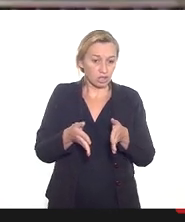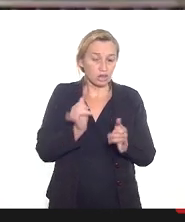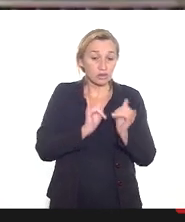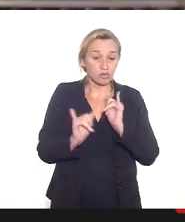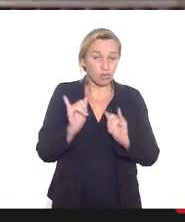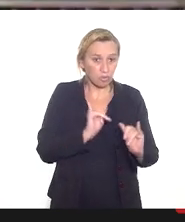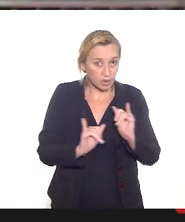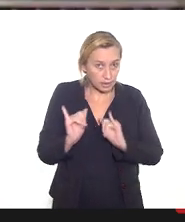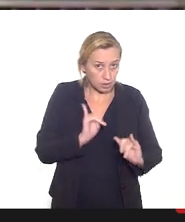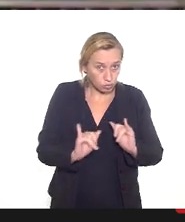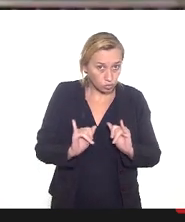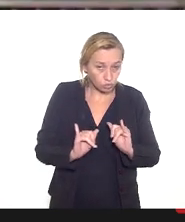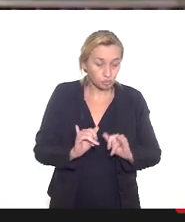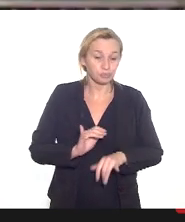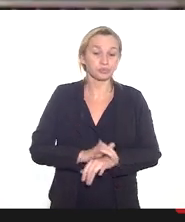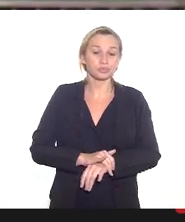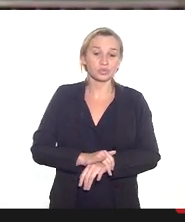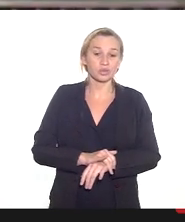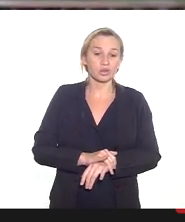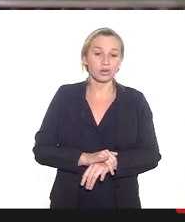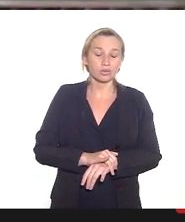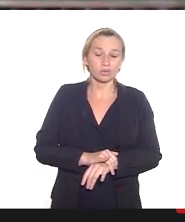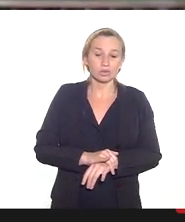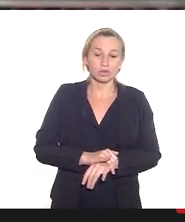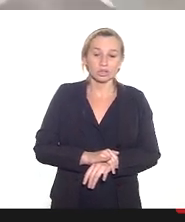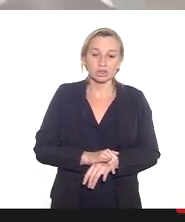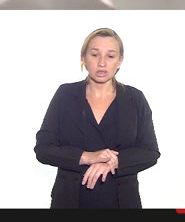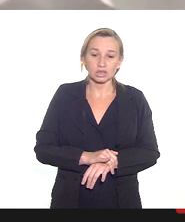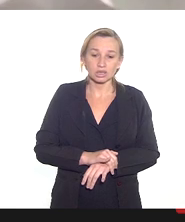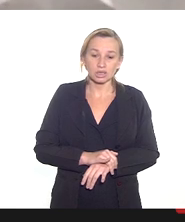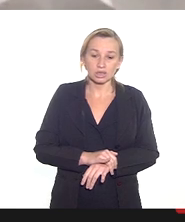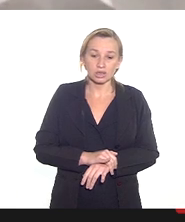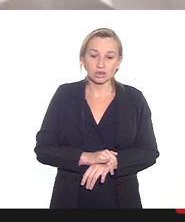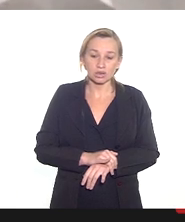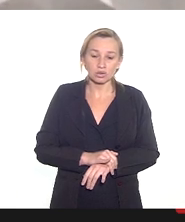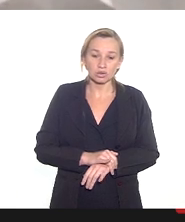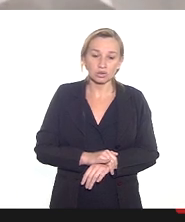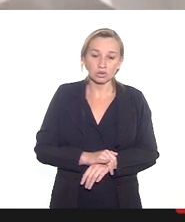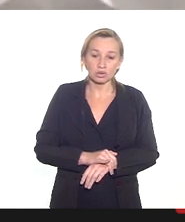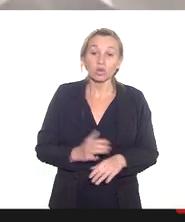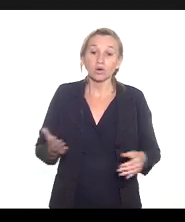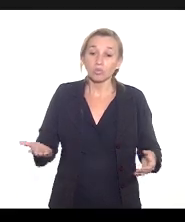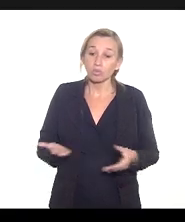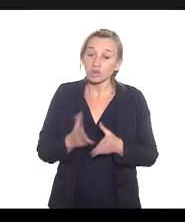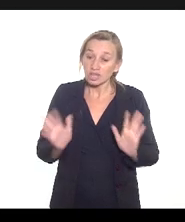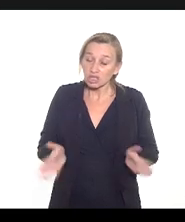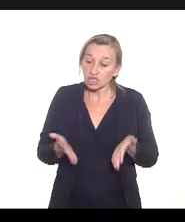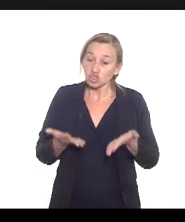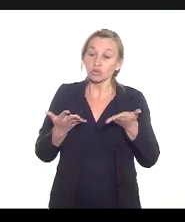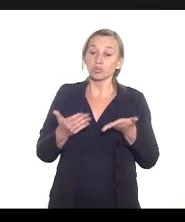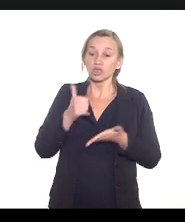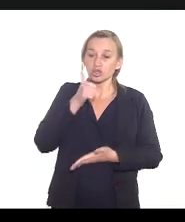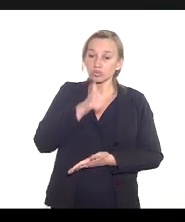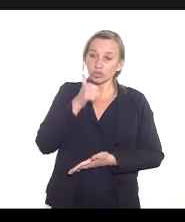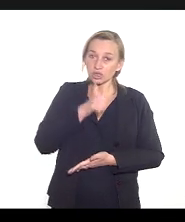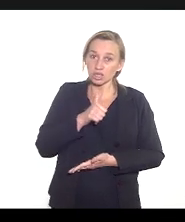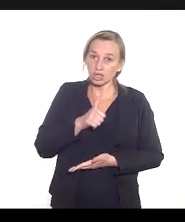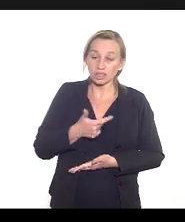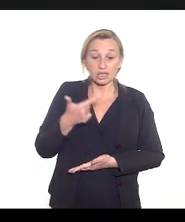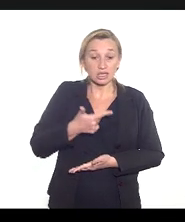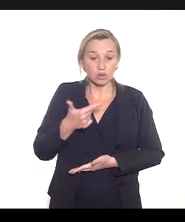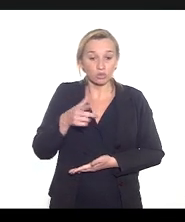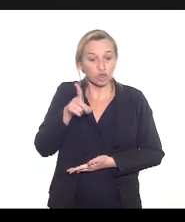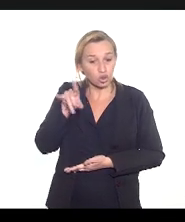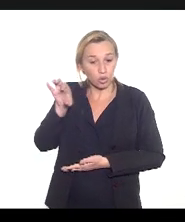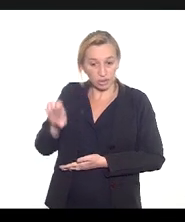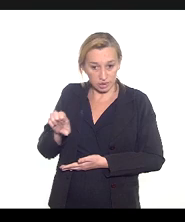informação e a disseminação de processos que estimulem essas mulheres sobretudo em relação a segunda dose